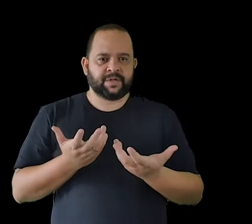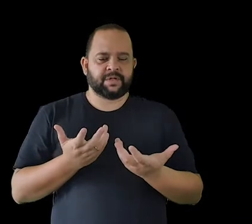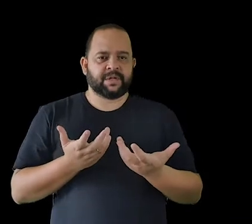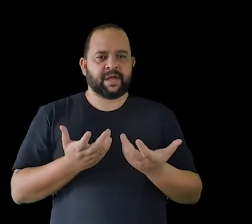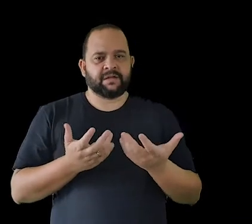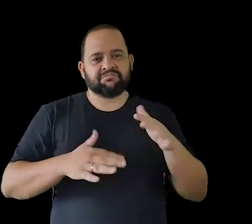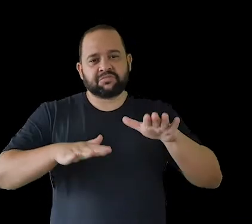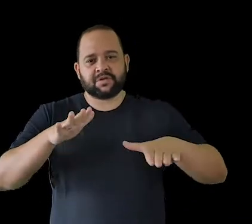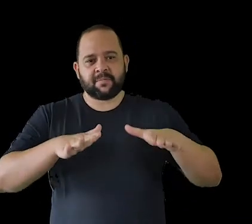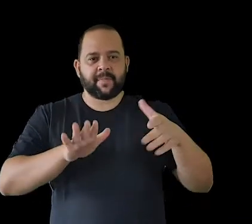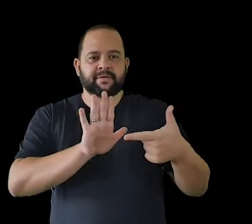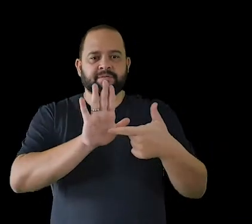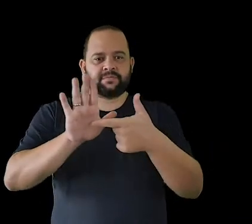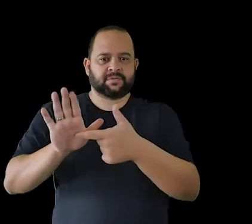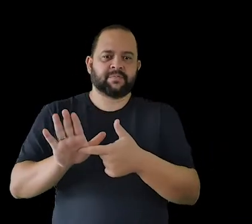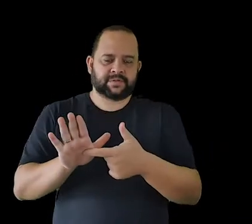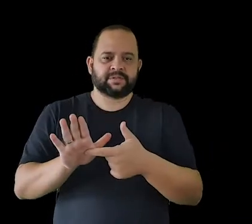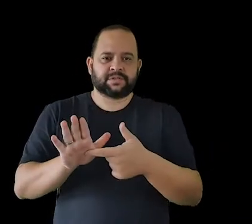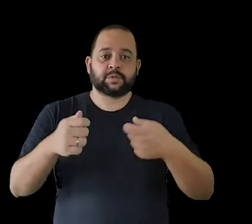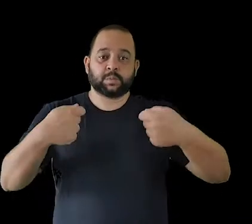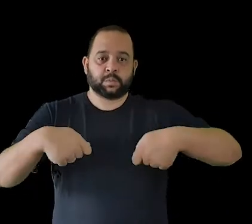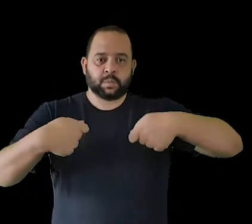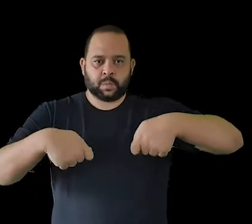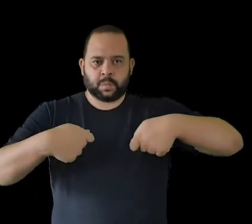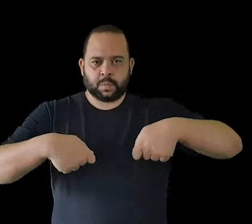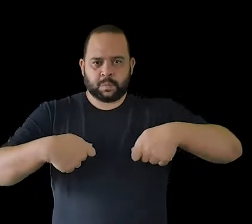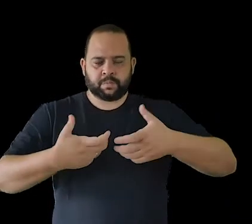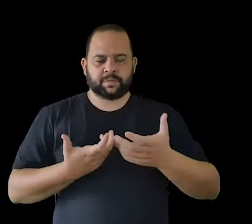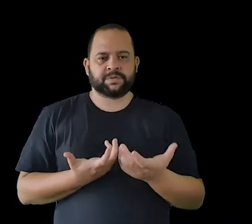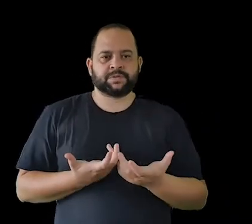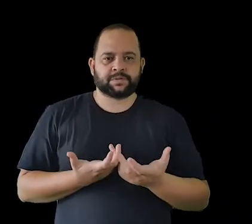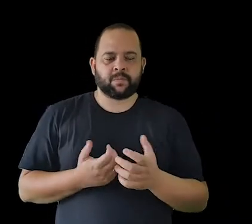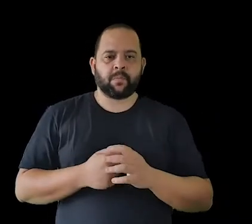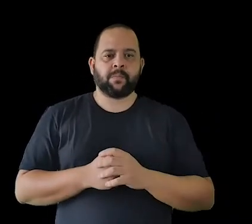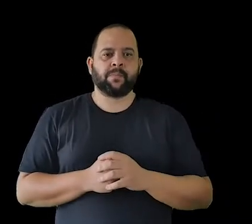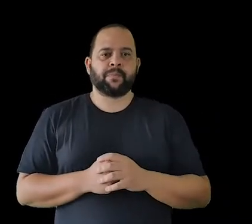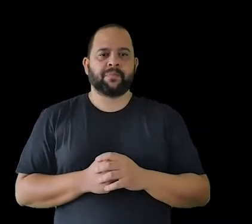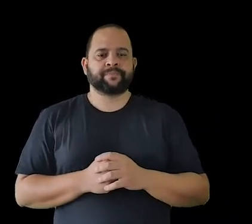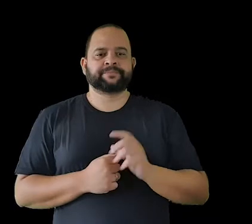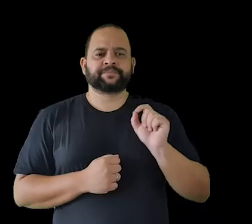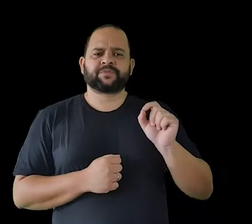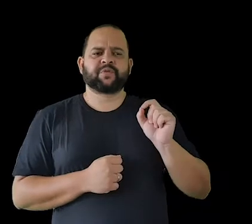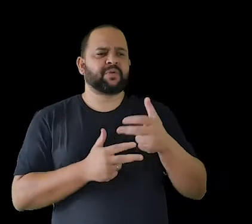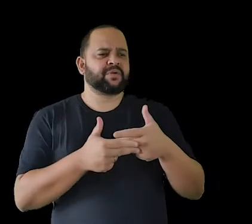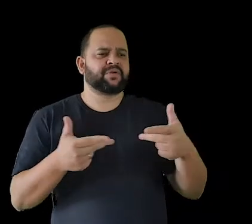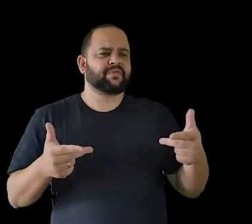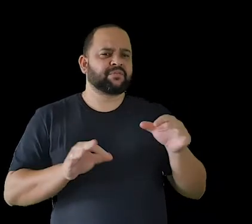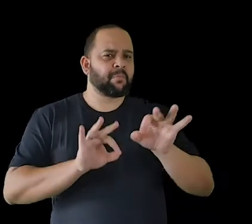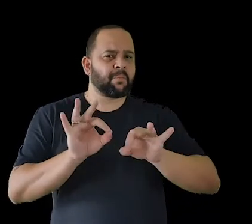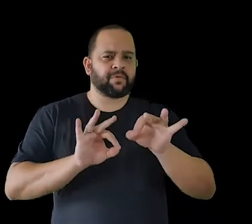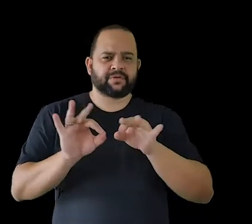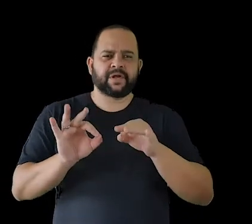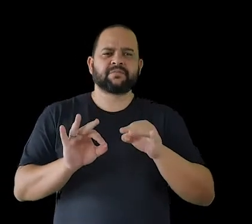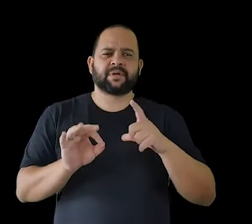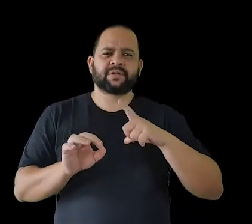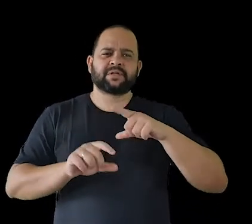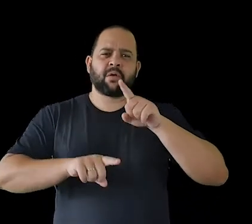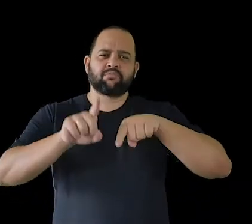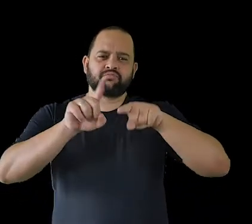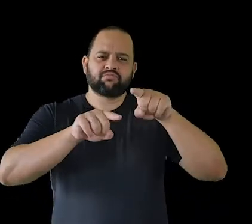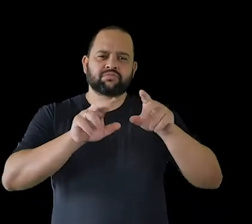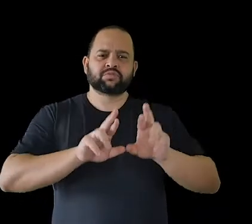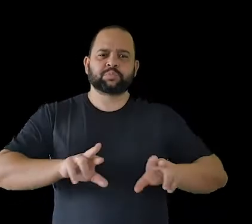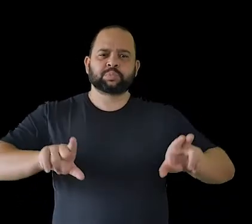corpo, né? De acordo com as necessidades que vão surgindo de programas, para poder variar os